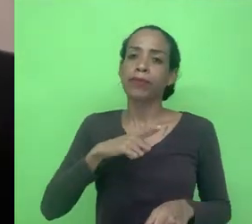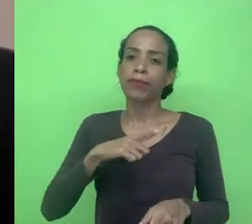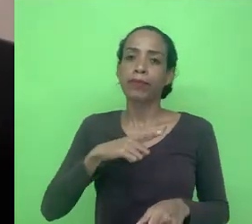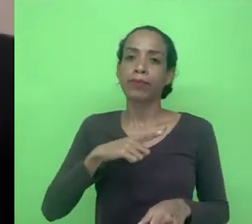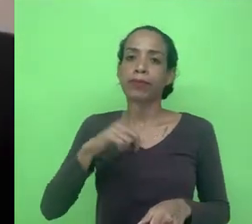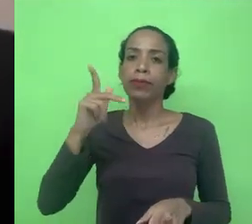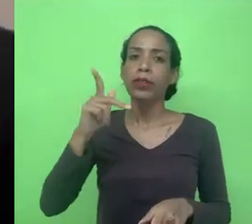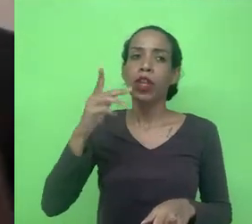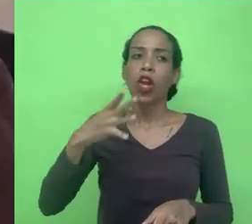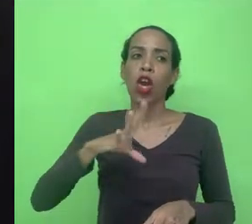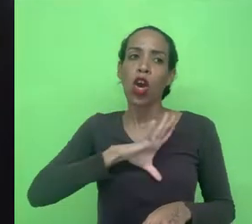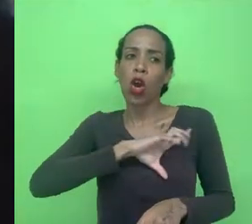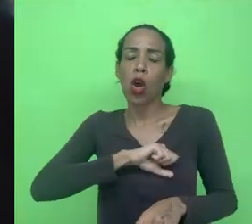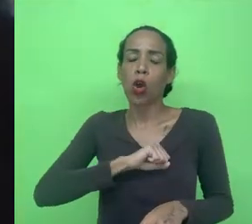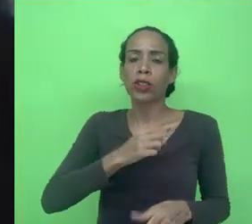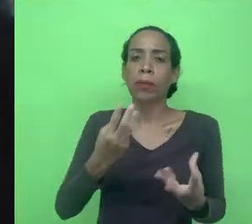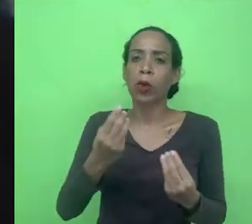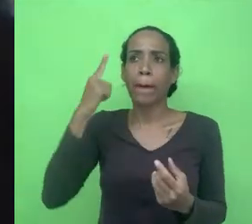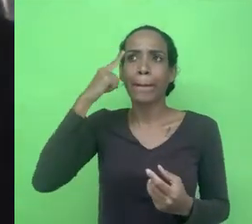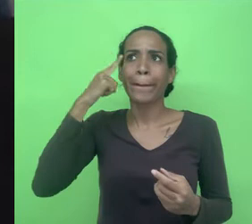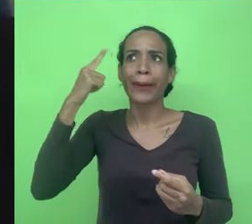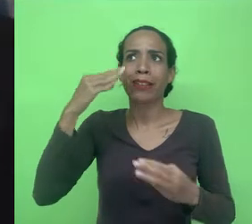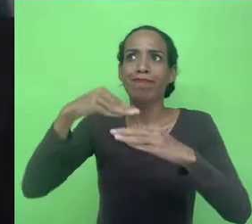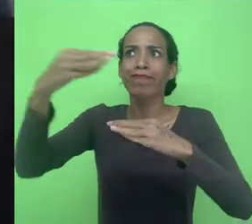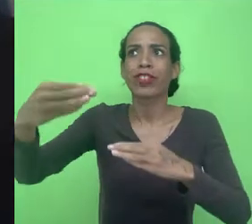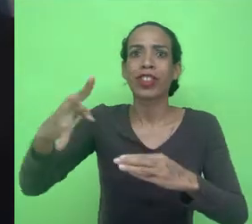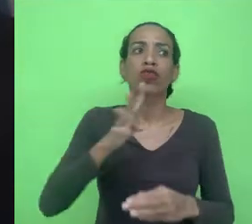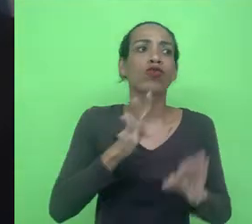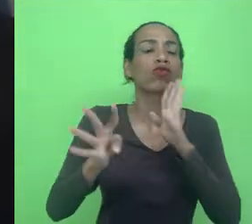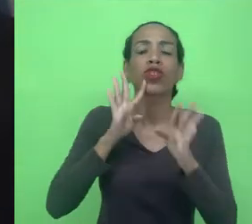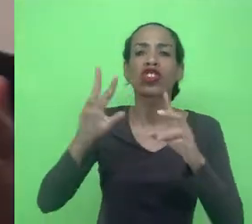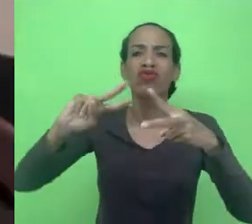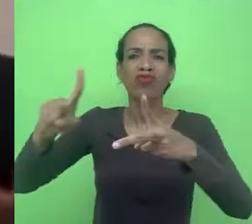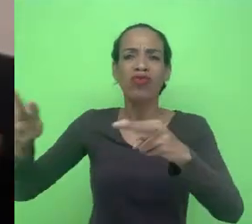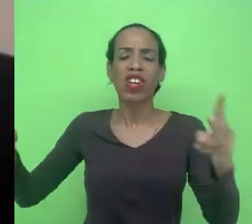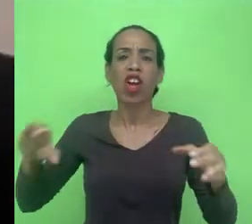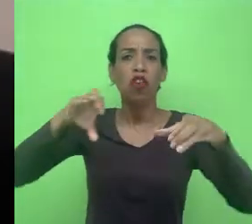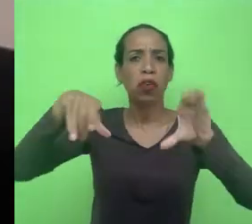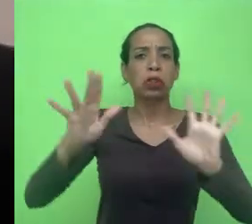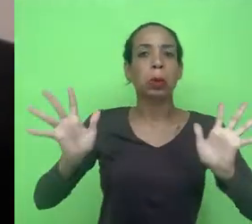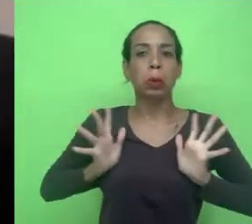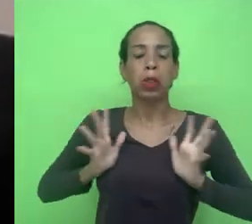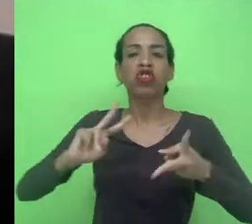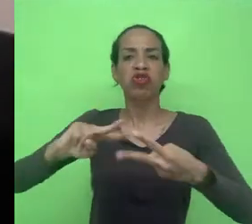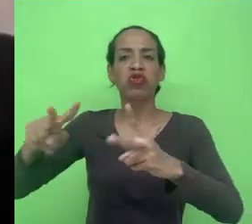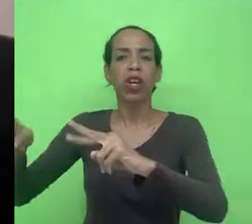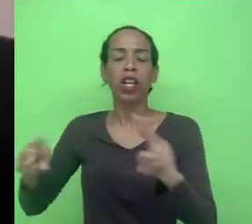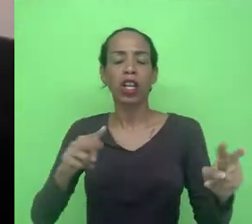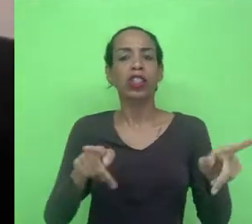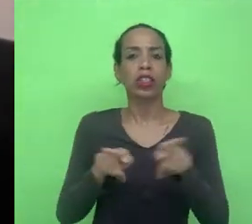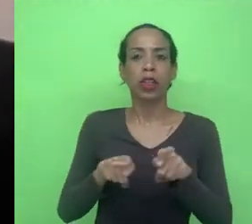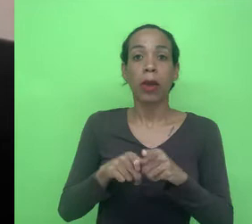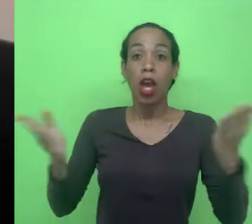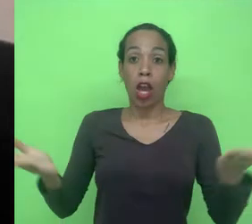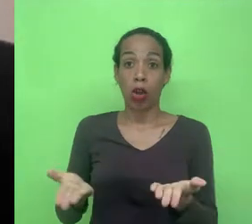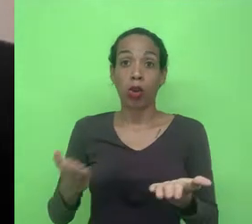pensar fora da caixa, estuda em diversos ramos diferentes do conhecimento, uma formação muito rica e muito eclética. E, para a